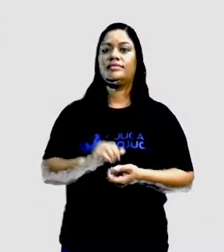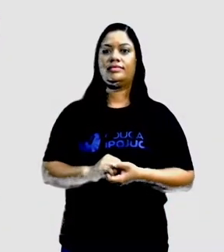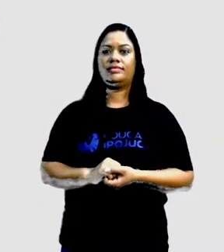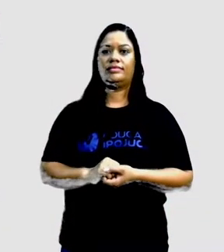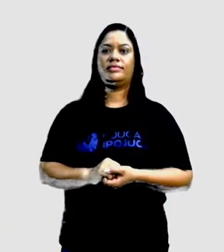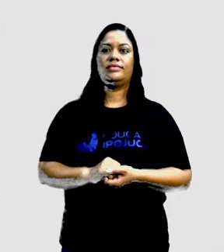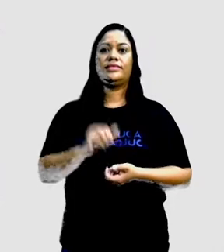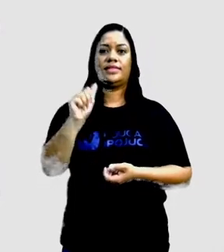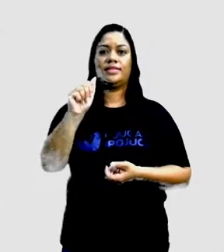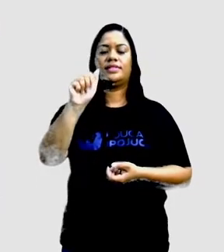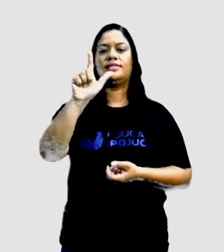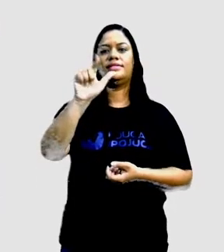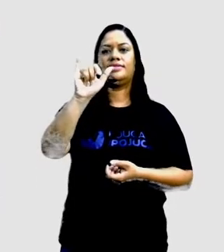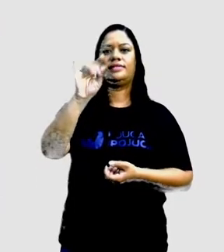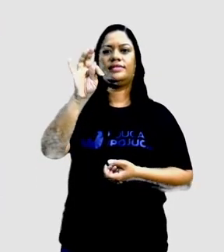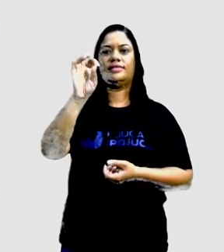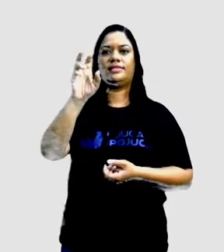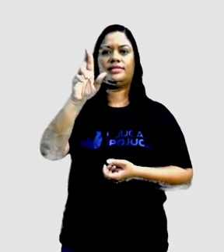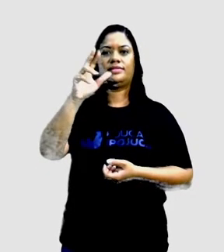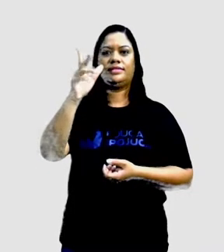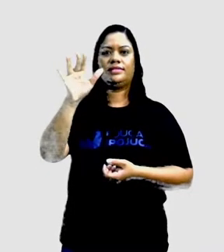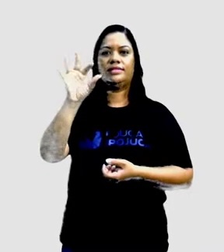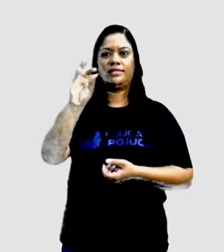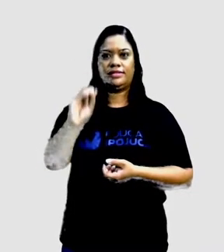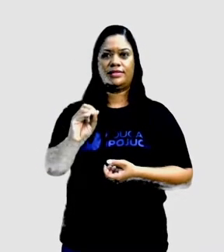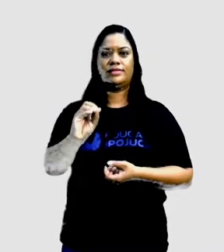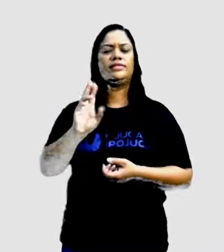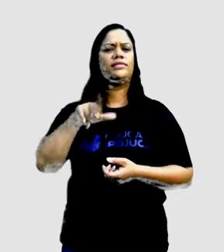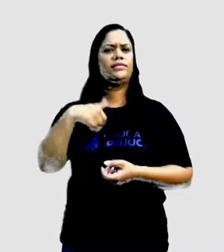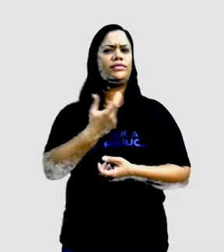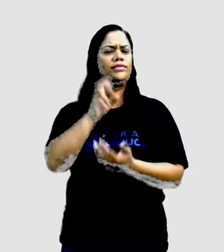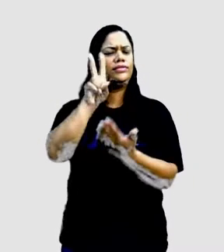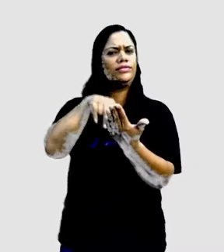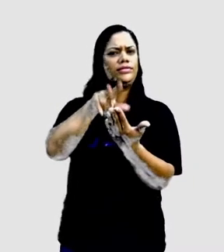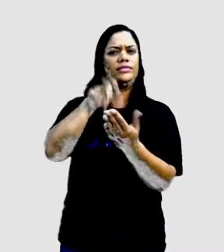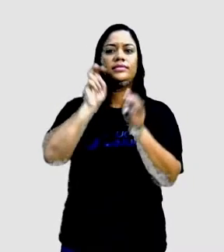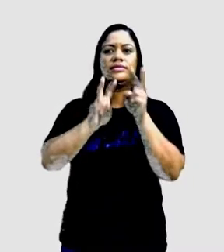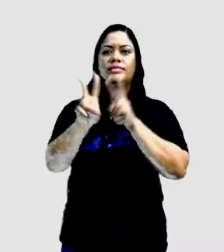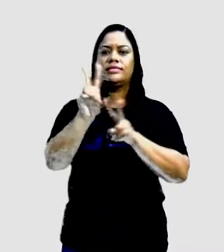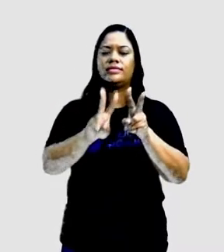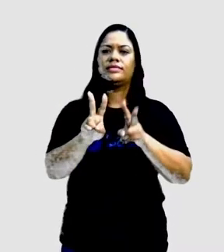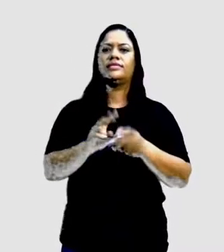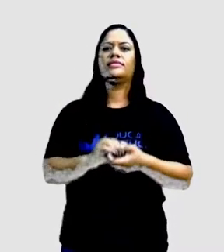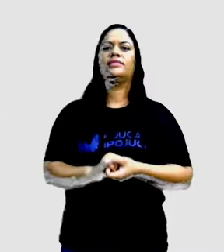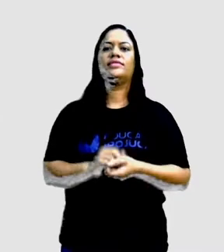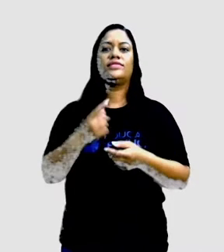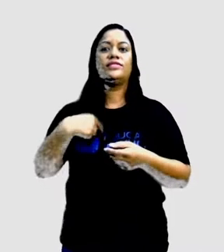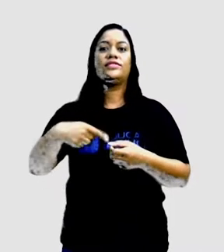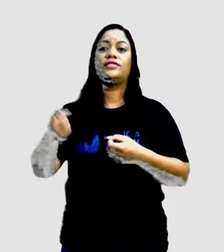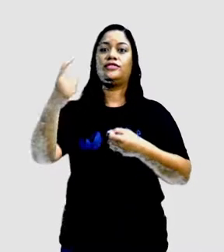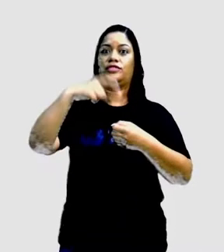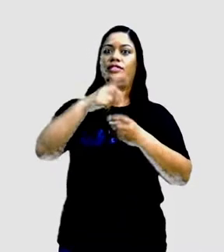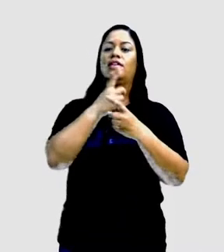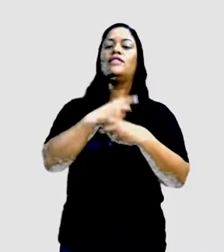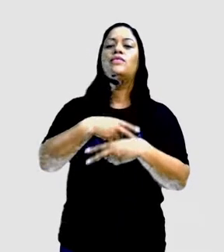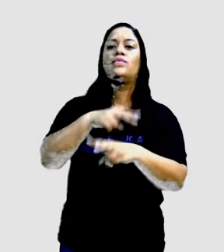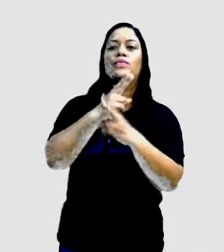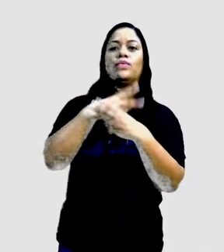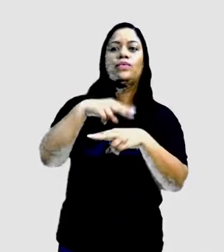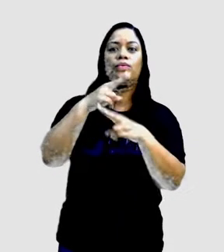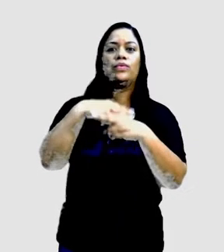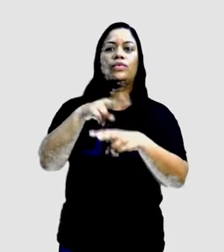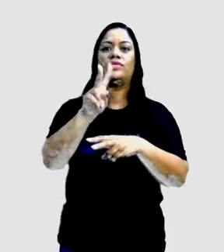aliteração. Então, nesse poema que nós lemos, observa. Vem que vai ventar. Vem que vai voltar.